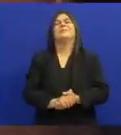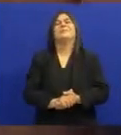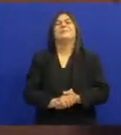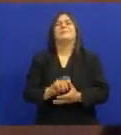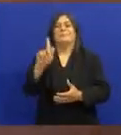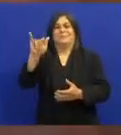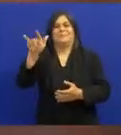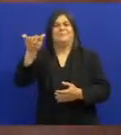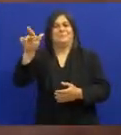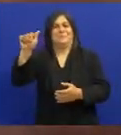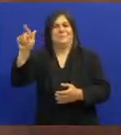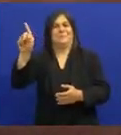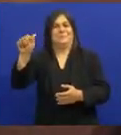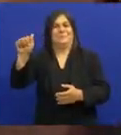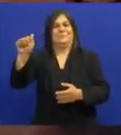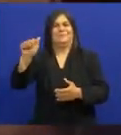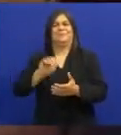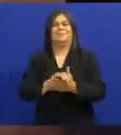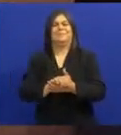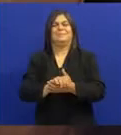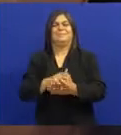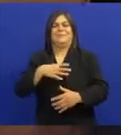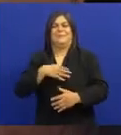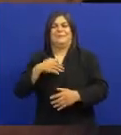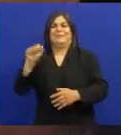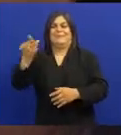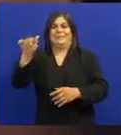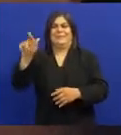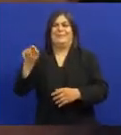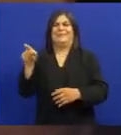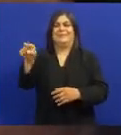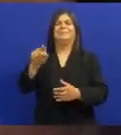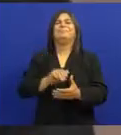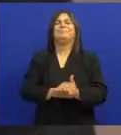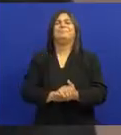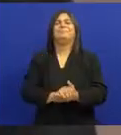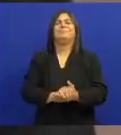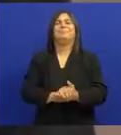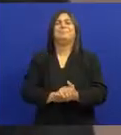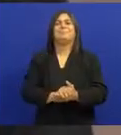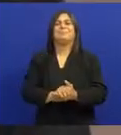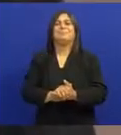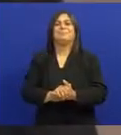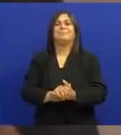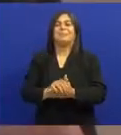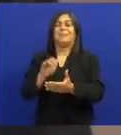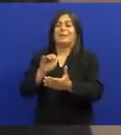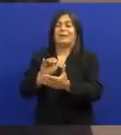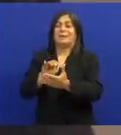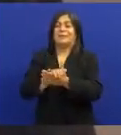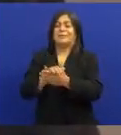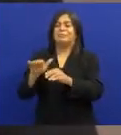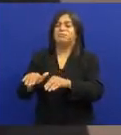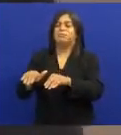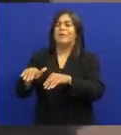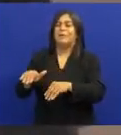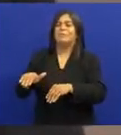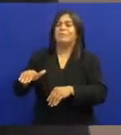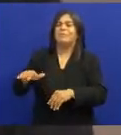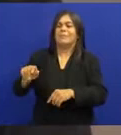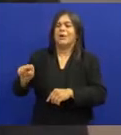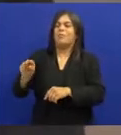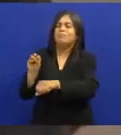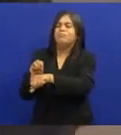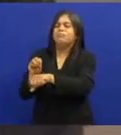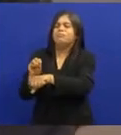dela Agora Geralda Uma filha de Sivirina Com Zé Lacerda E o irmãozinho de Val Lacerda Foi criada pelo casal E